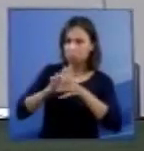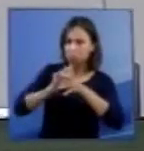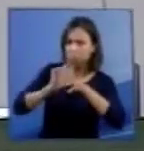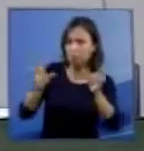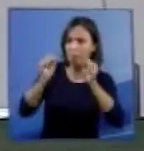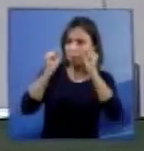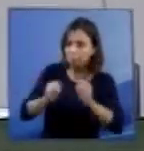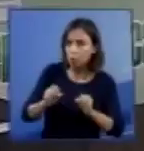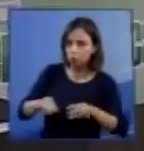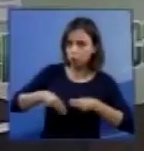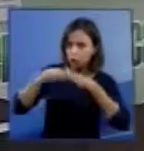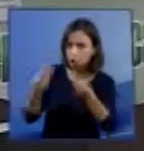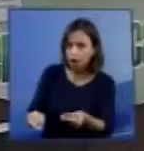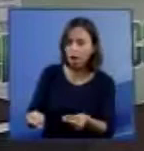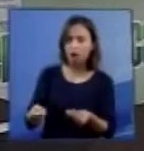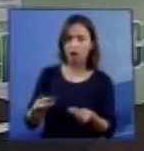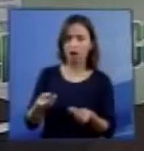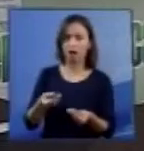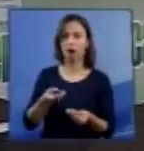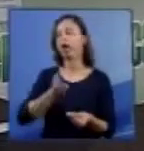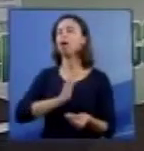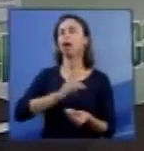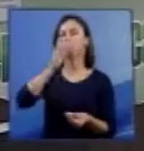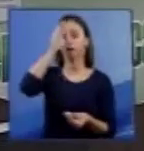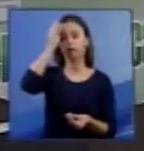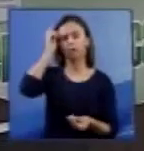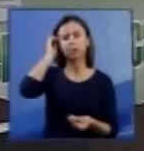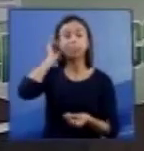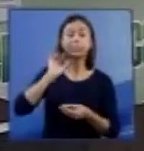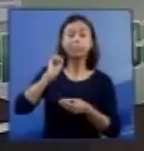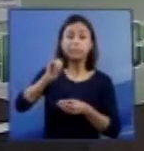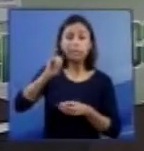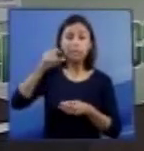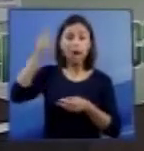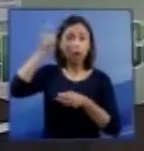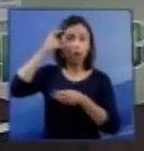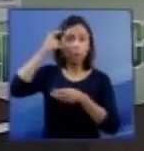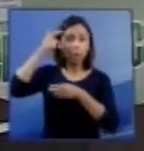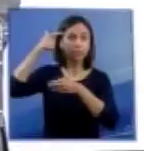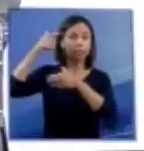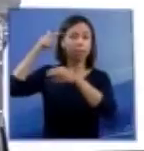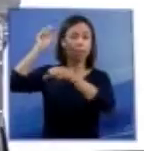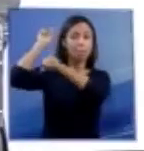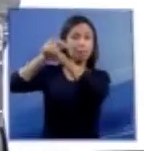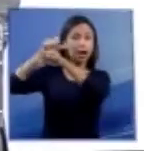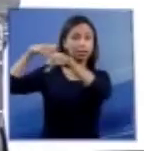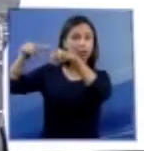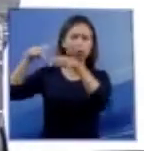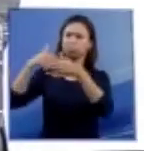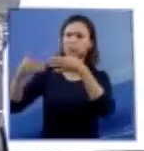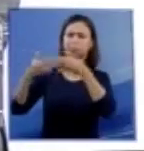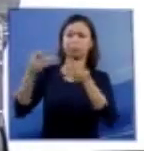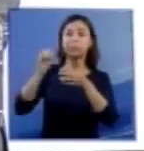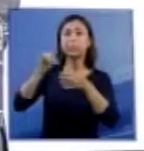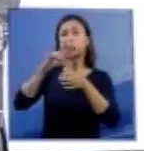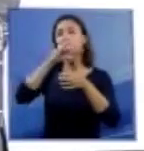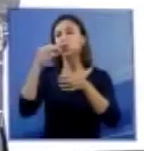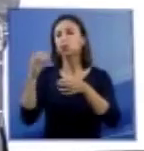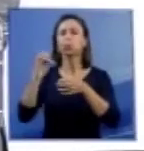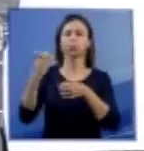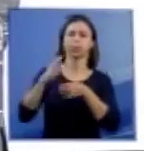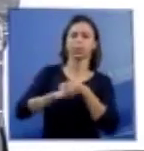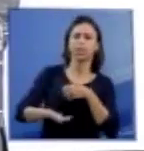quando há morte cerebral e se ter um obstáculo nesse mesmo ordenamento